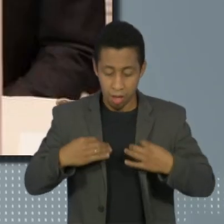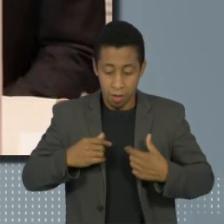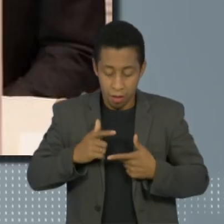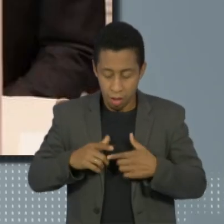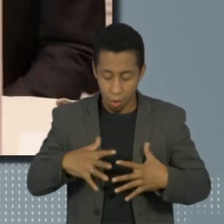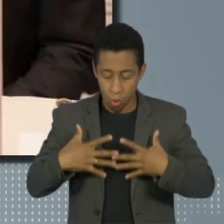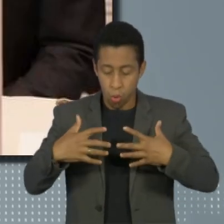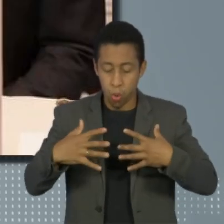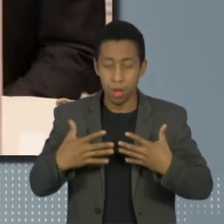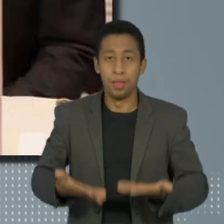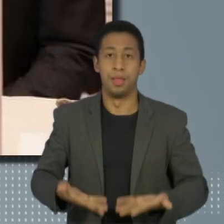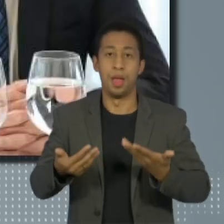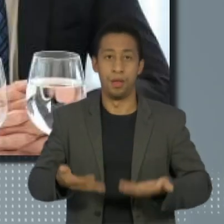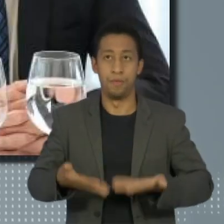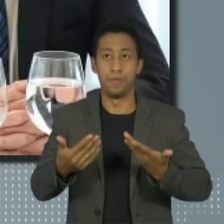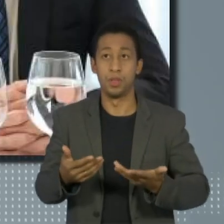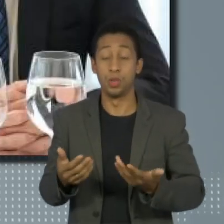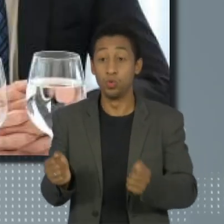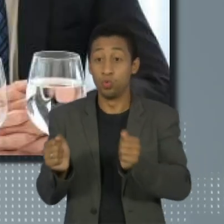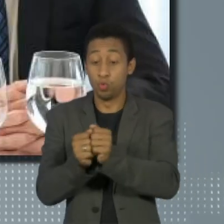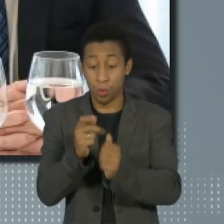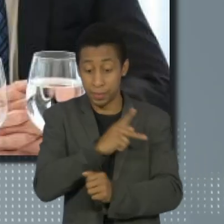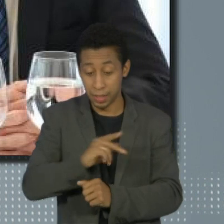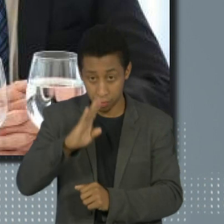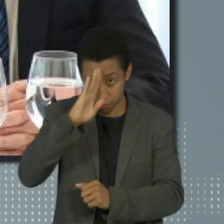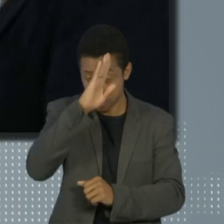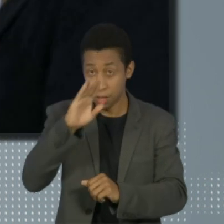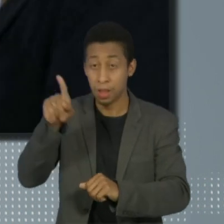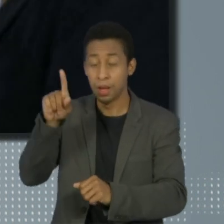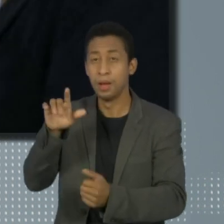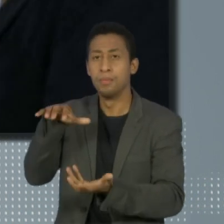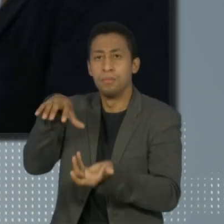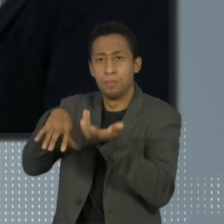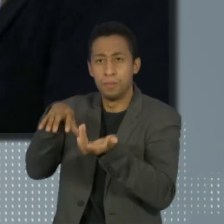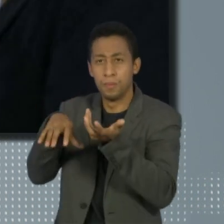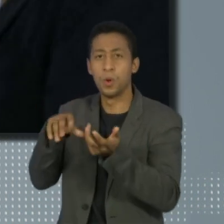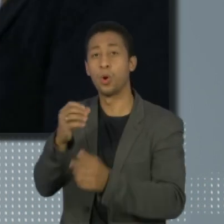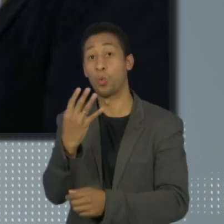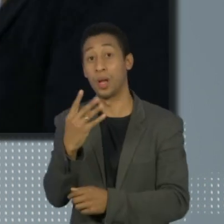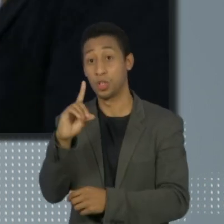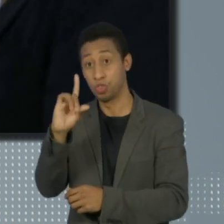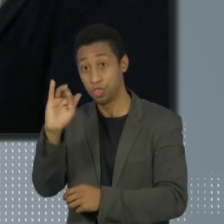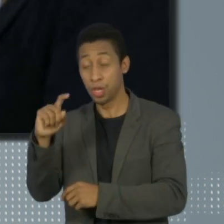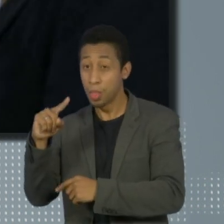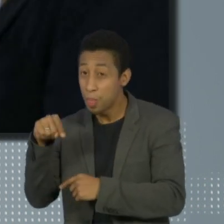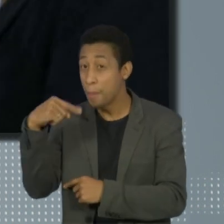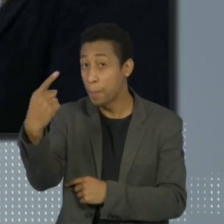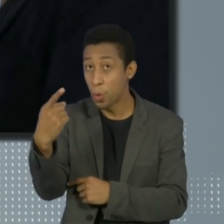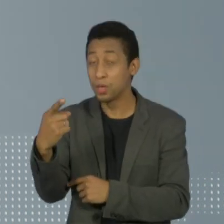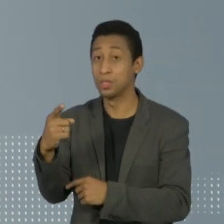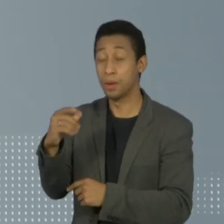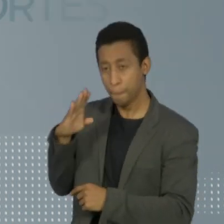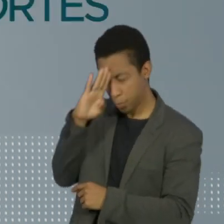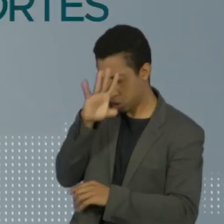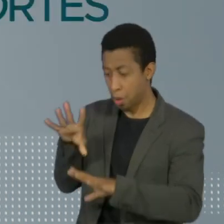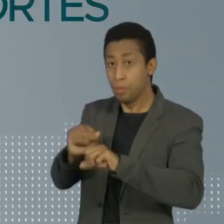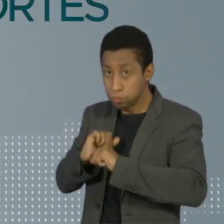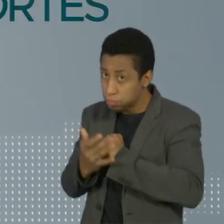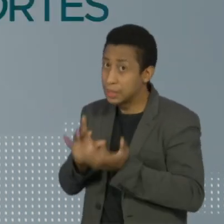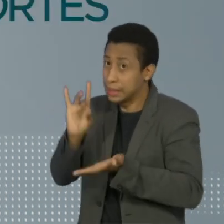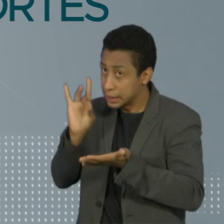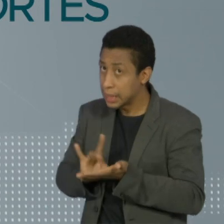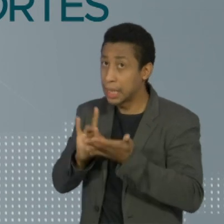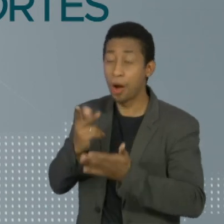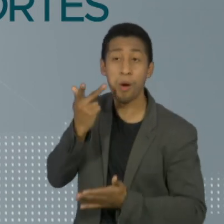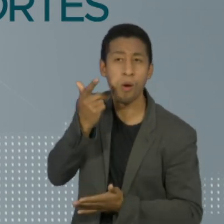No dia 13, Skaff esteve com o presidente Jair Bolsonaro em Brasília. Quatro dias depois, Bolsonaro revelou ter contraído a doença. O Ceará